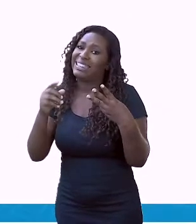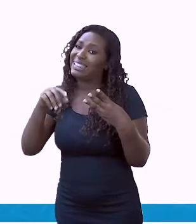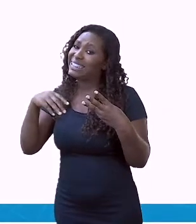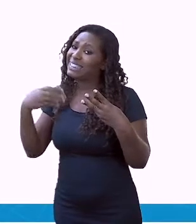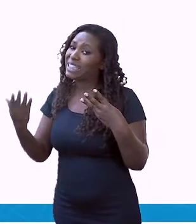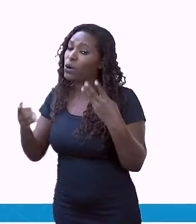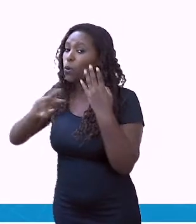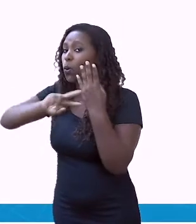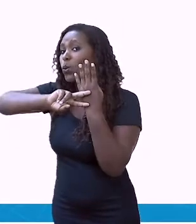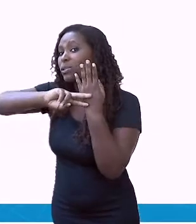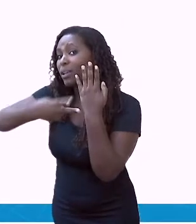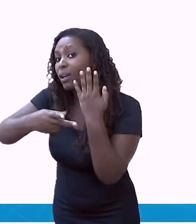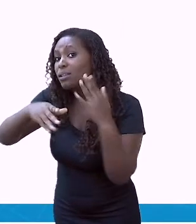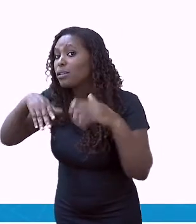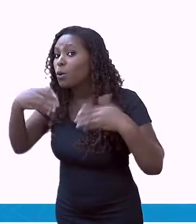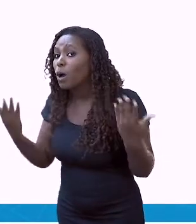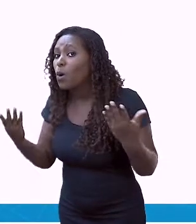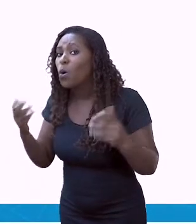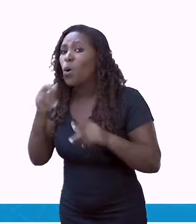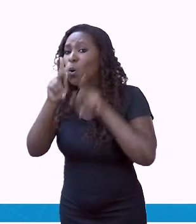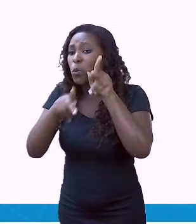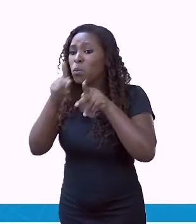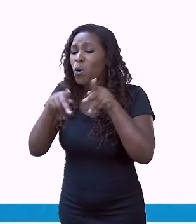menos população.